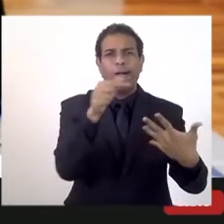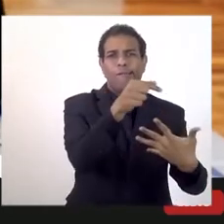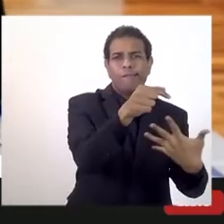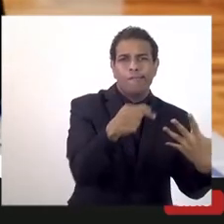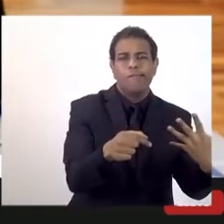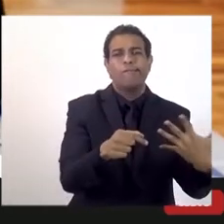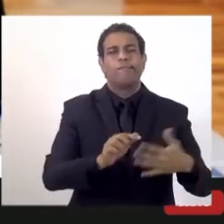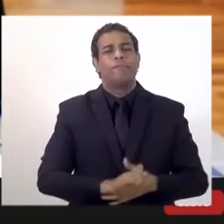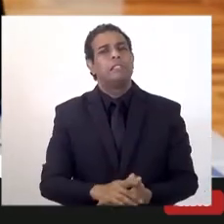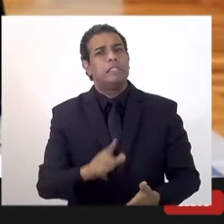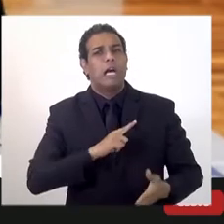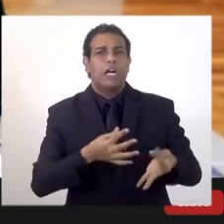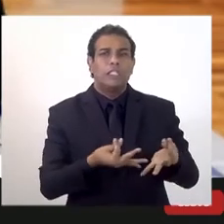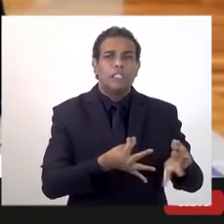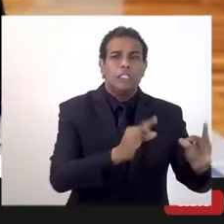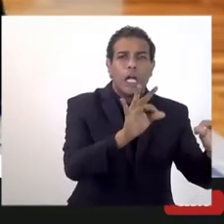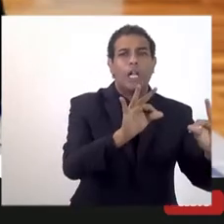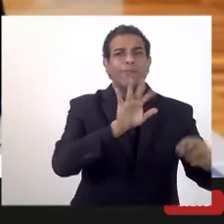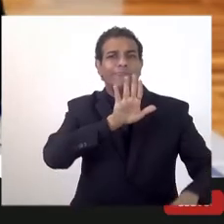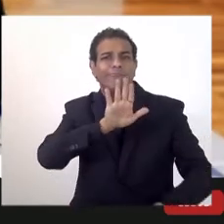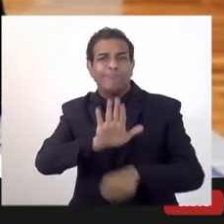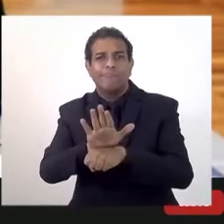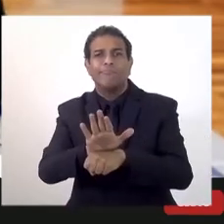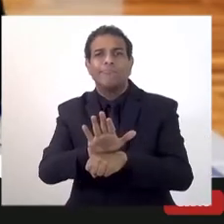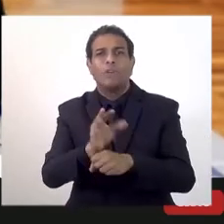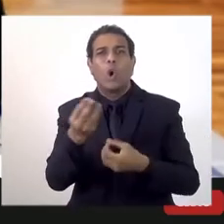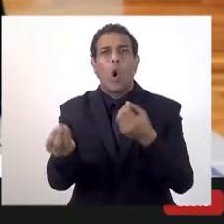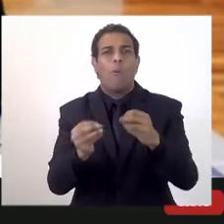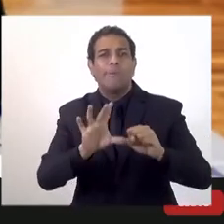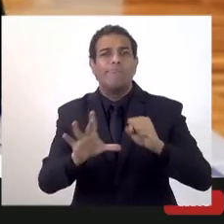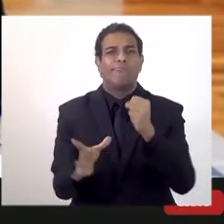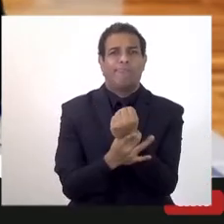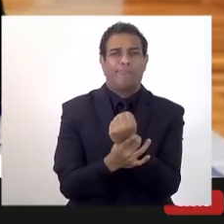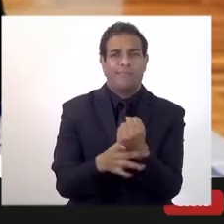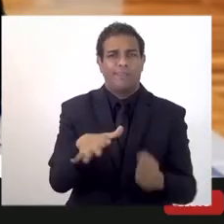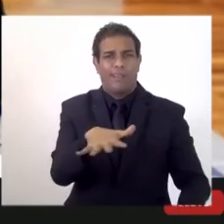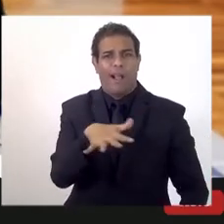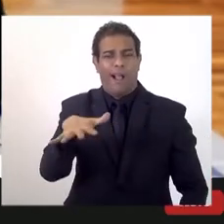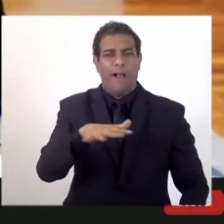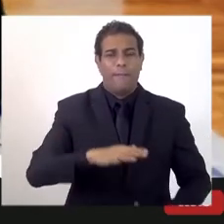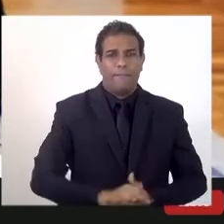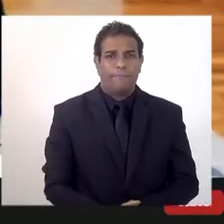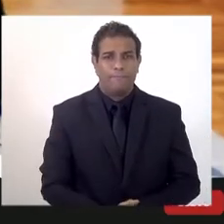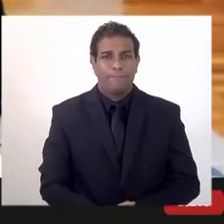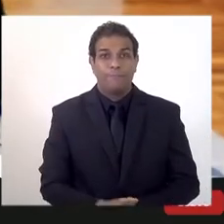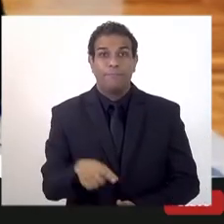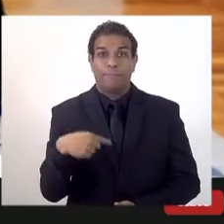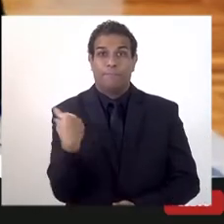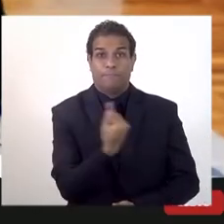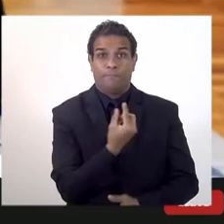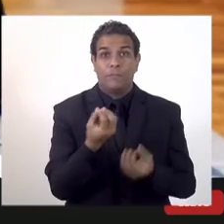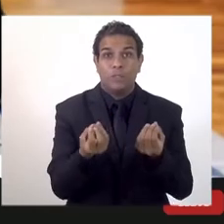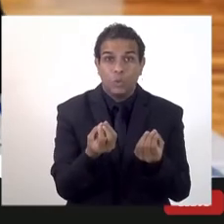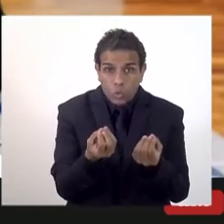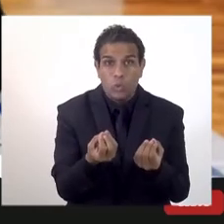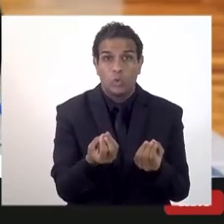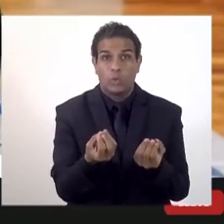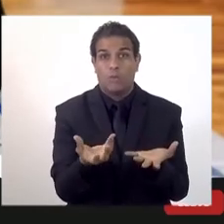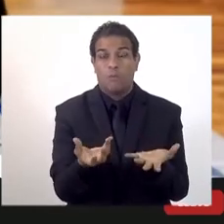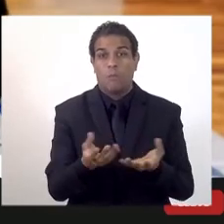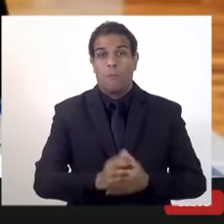muita, eu diria, tecnologia e sustentabilidade. Nós acabamos com o papel no plenário,